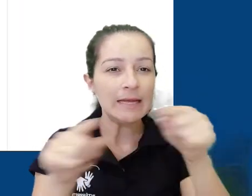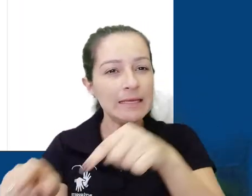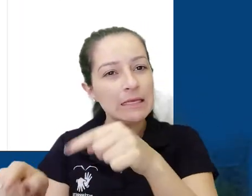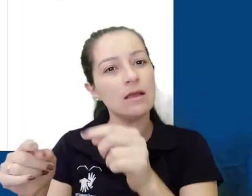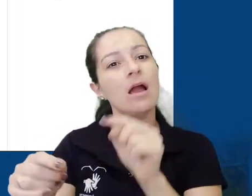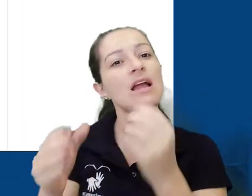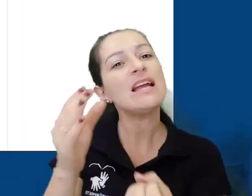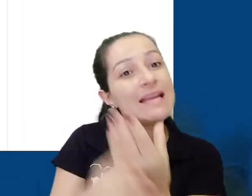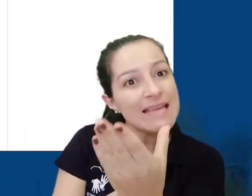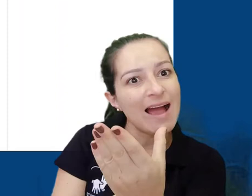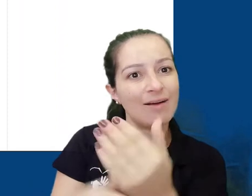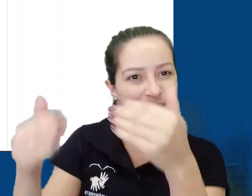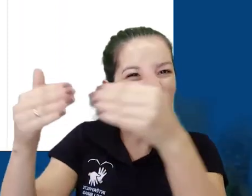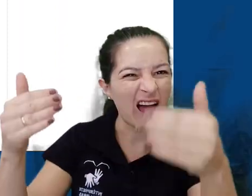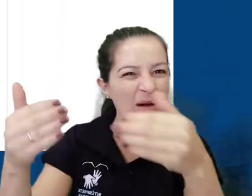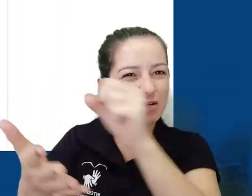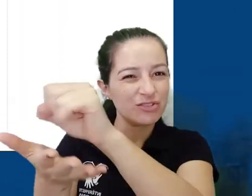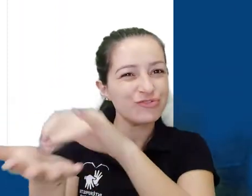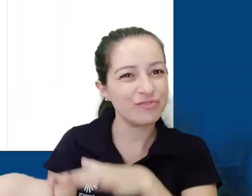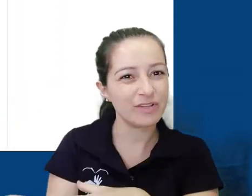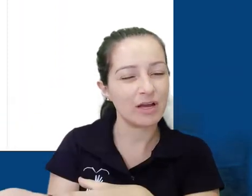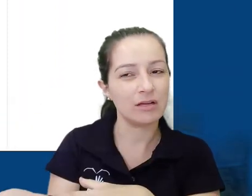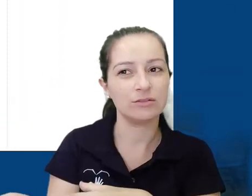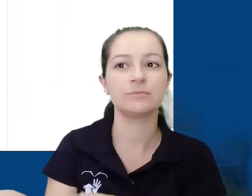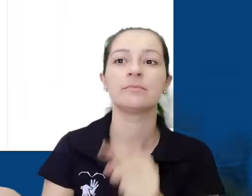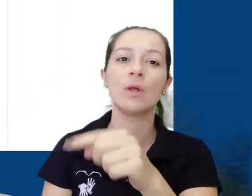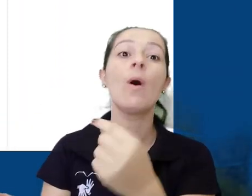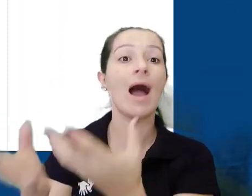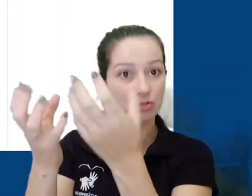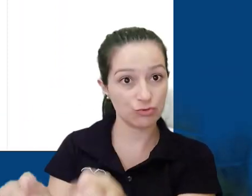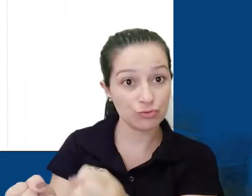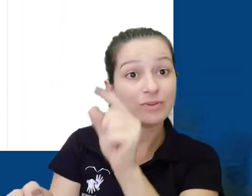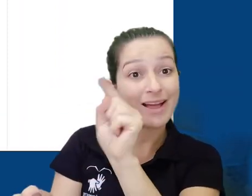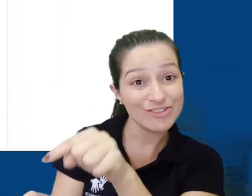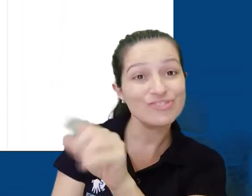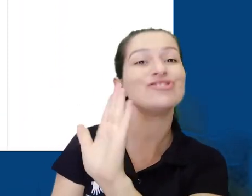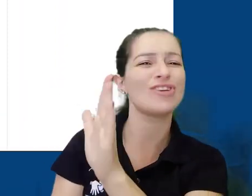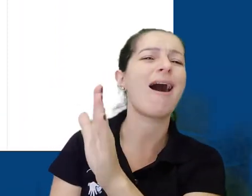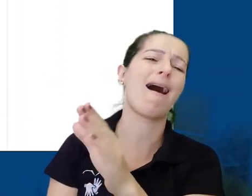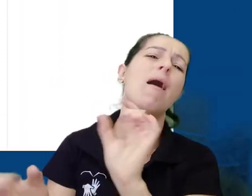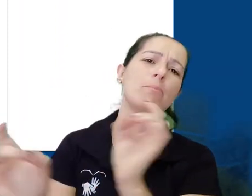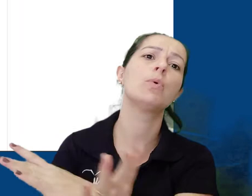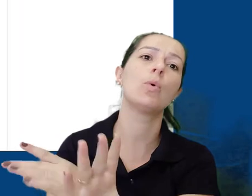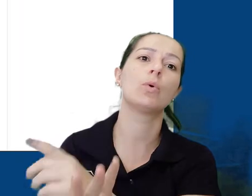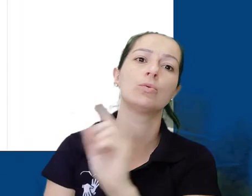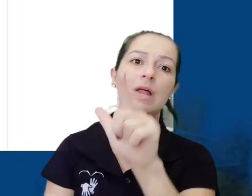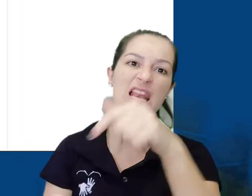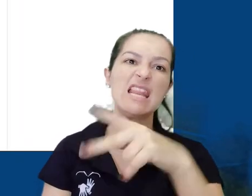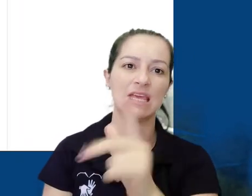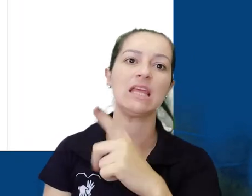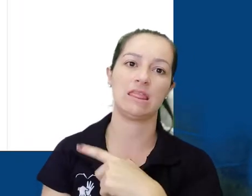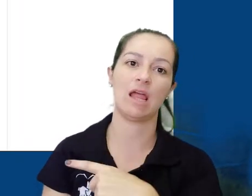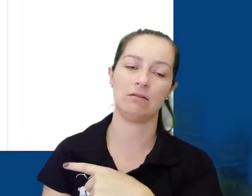Criar, ainda na aba de Criação de Material. A opção Adicionar já exploramos em outro vídeo que deixarei linkado na descrição deste vídeo.